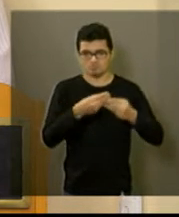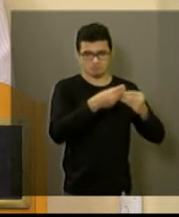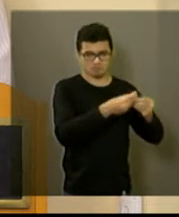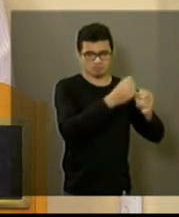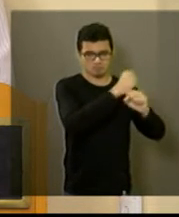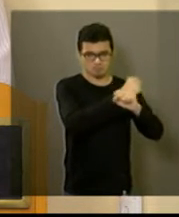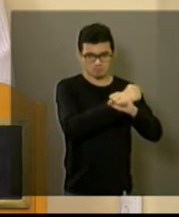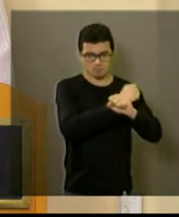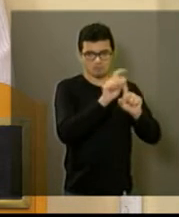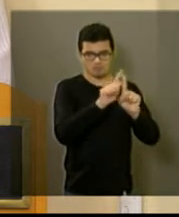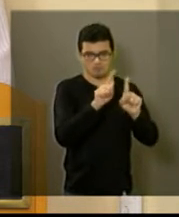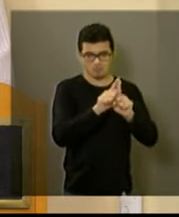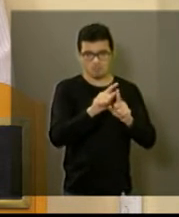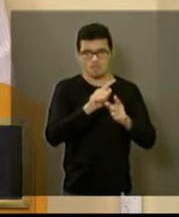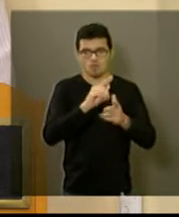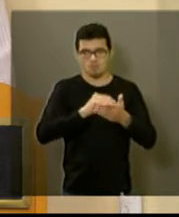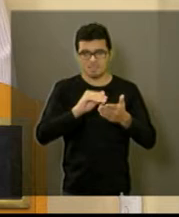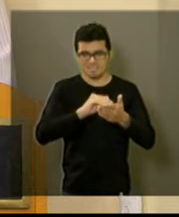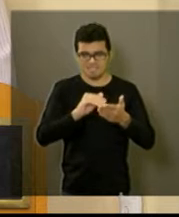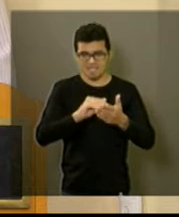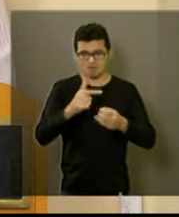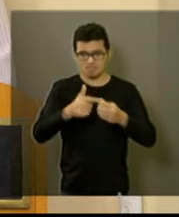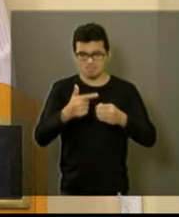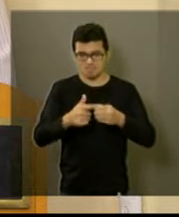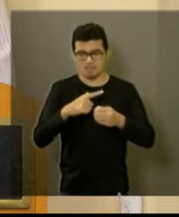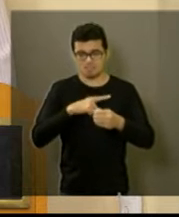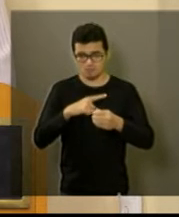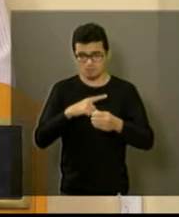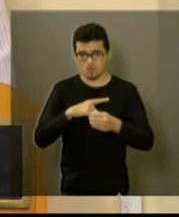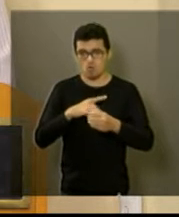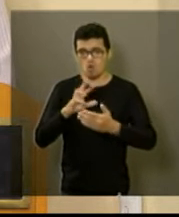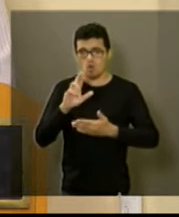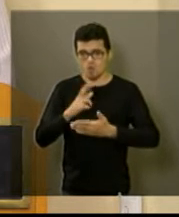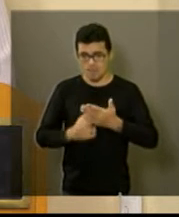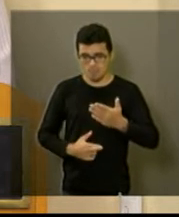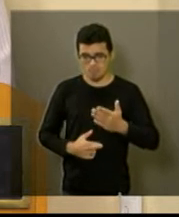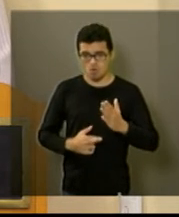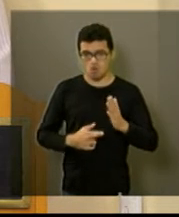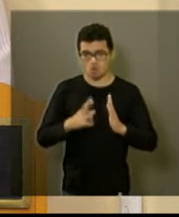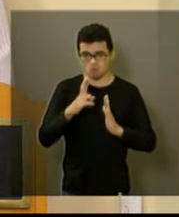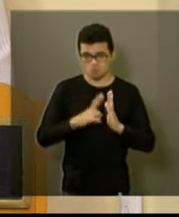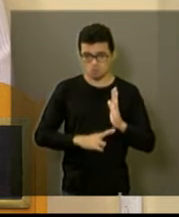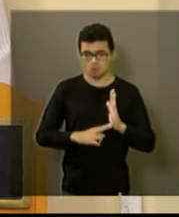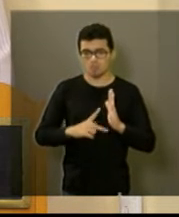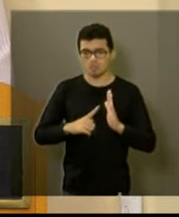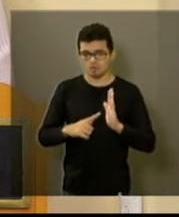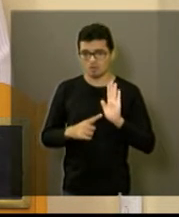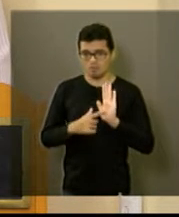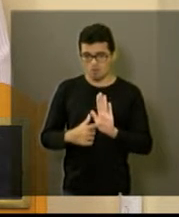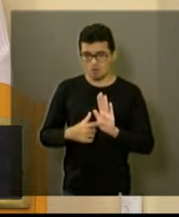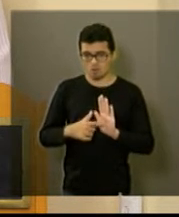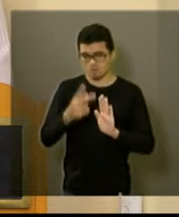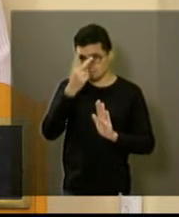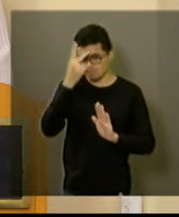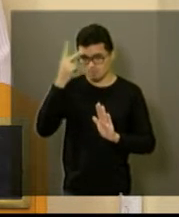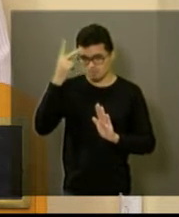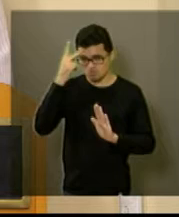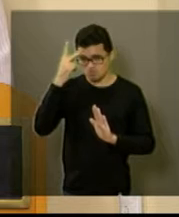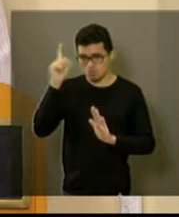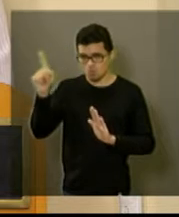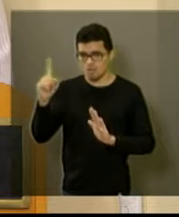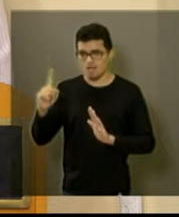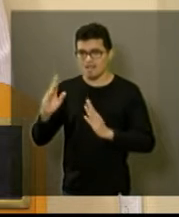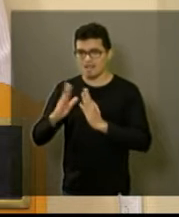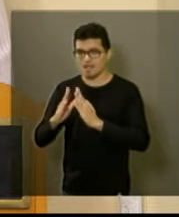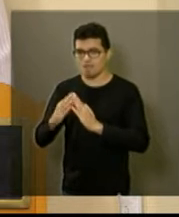Ministério das Cidades. O mesmo relatório constatando, realmente consta que no endereço tal a pessoa não mora na